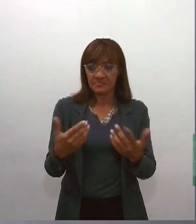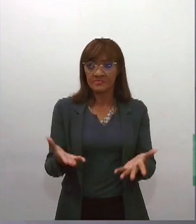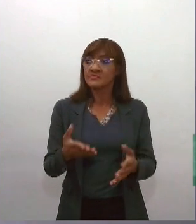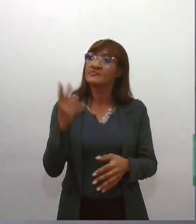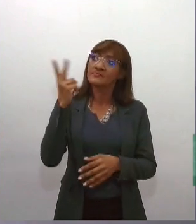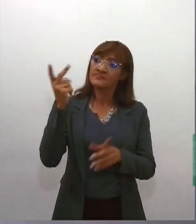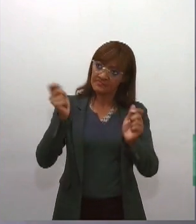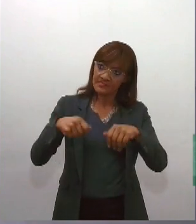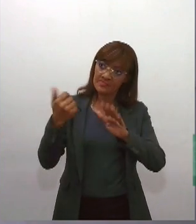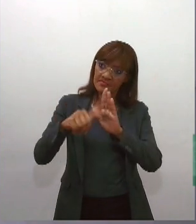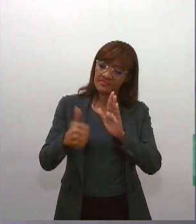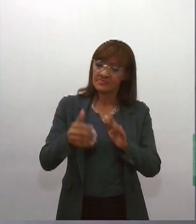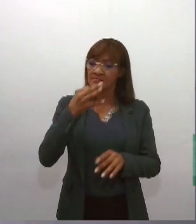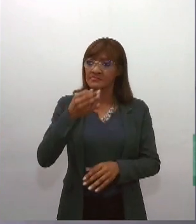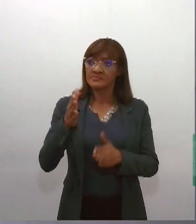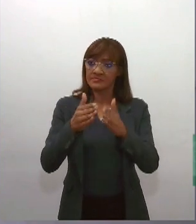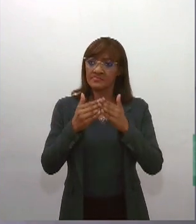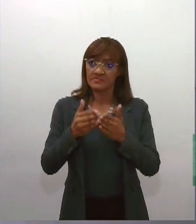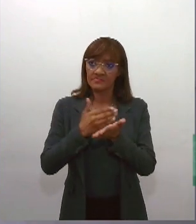começando aí pelo Júlio.